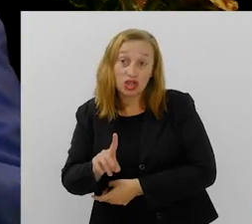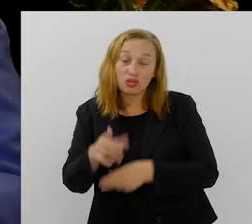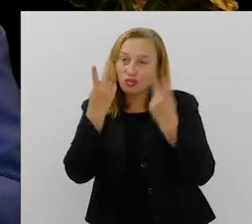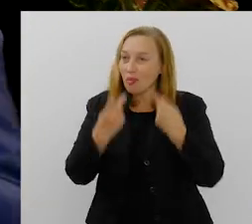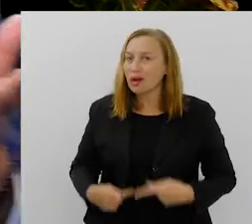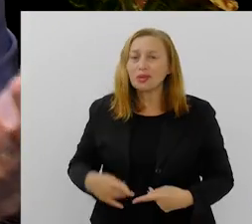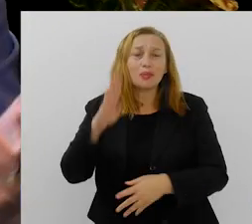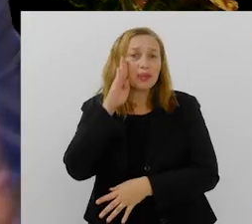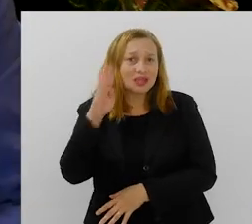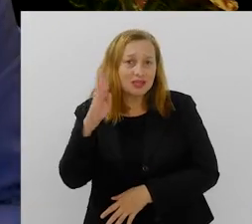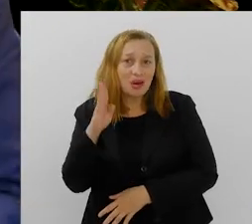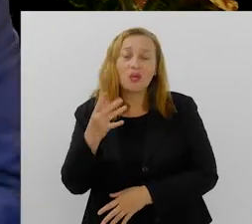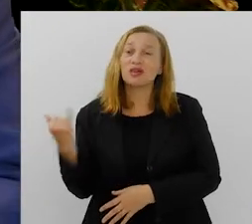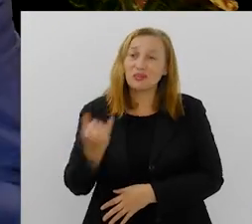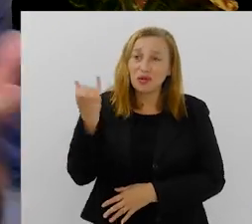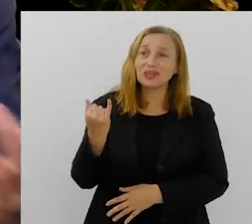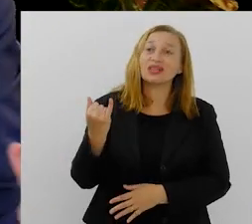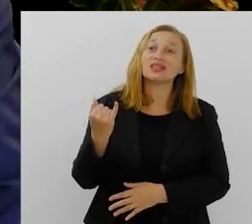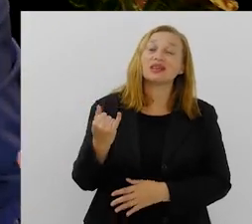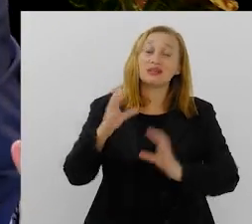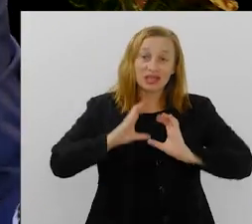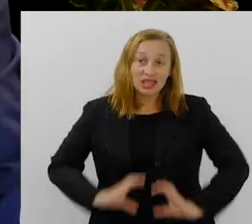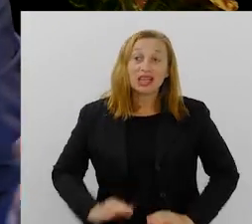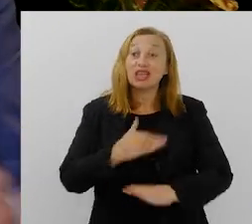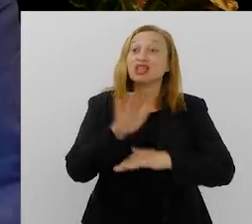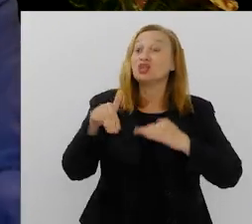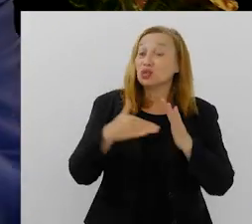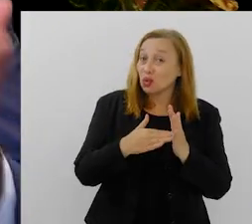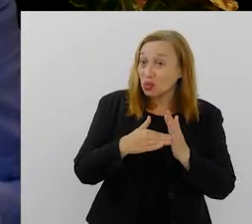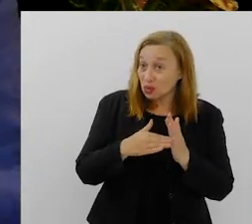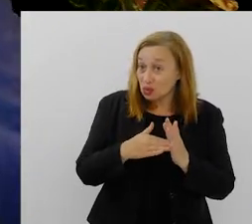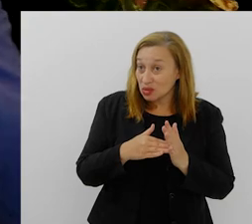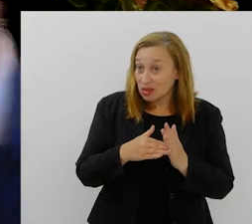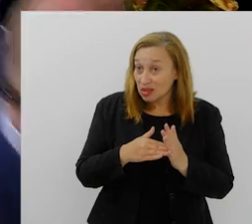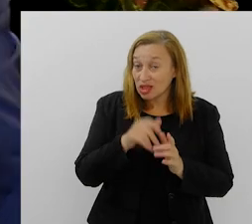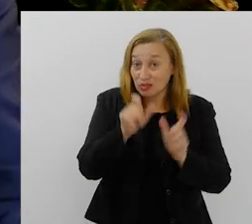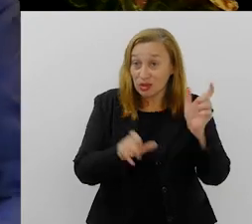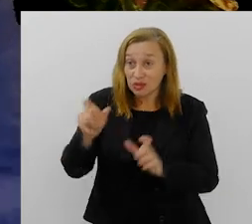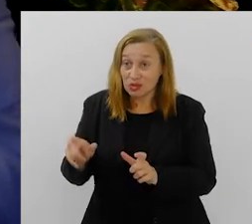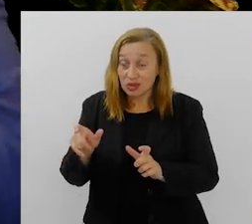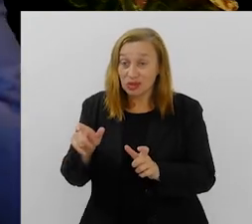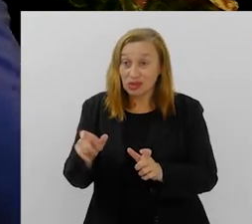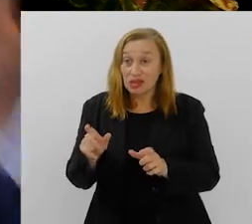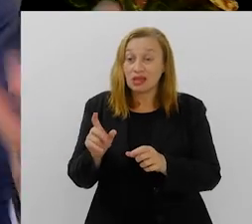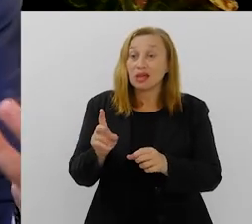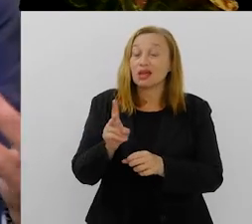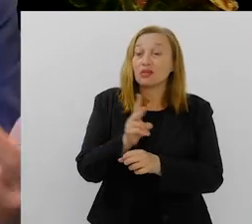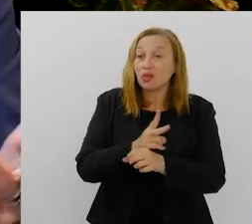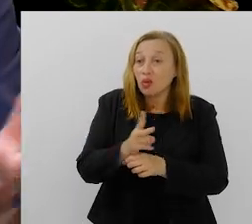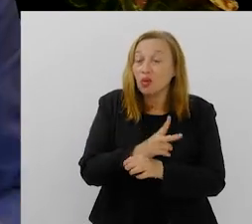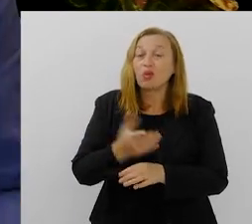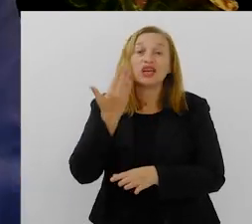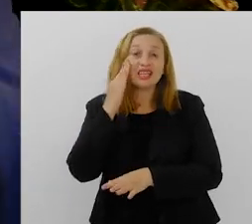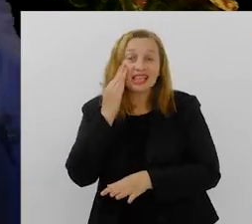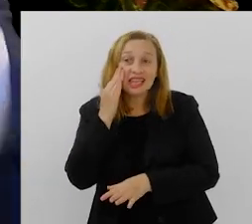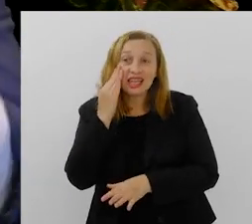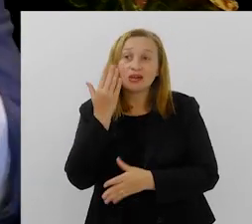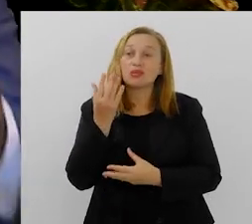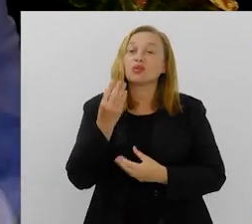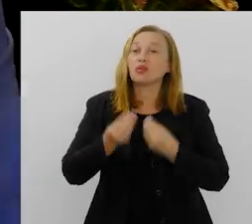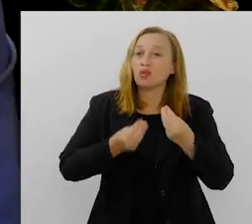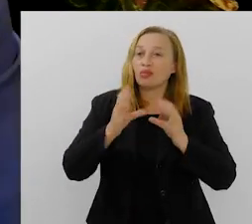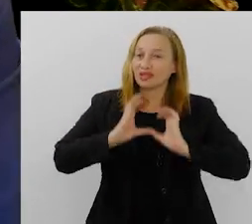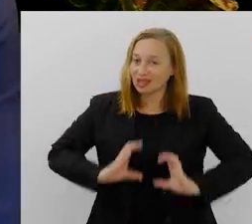direito humano fundamental, essencial para a cidadania de todos e todas e todos. Na verdade, a busca daquilo que a gente